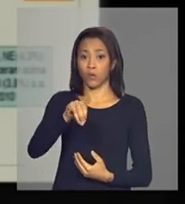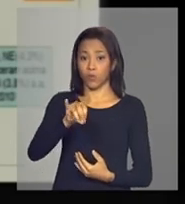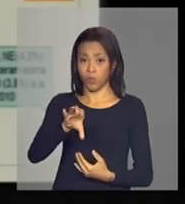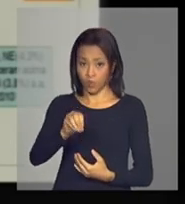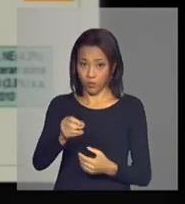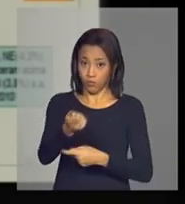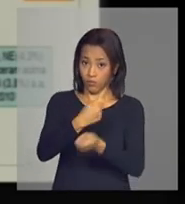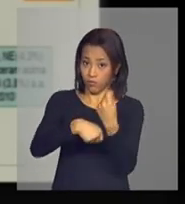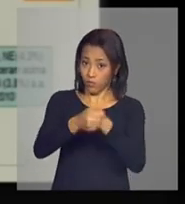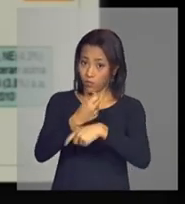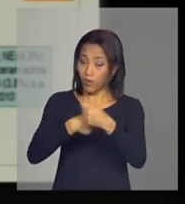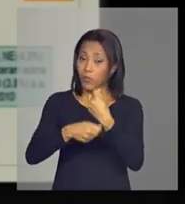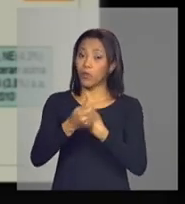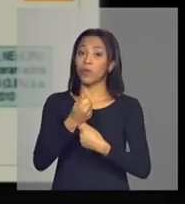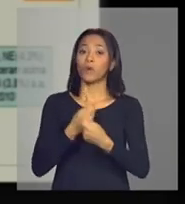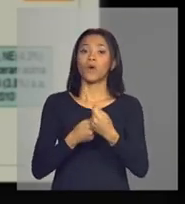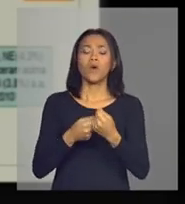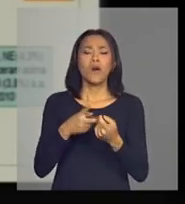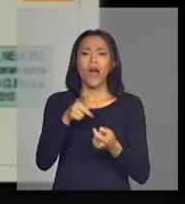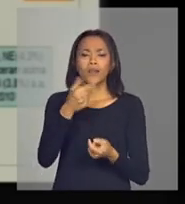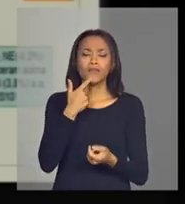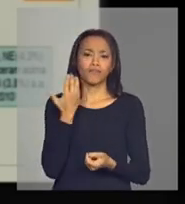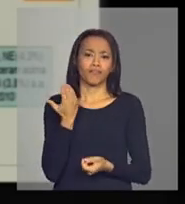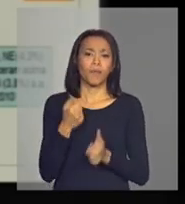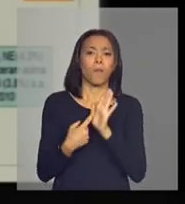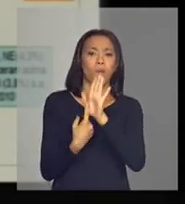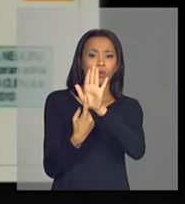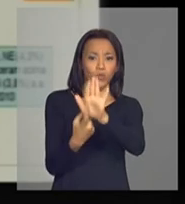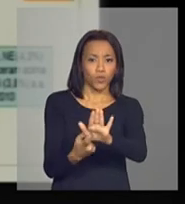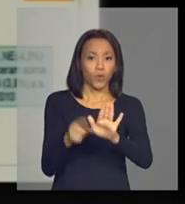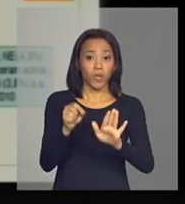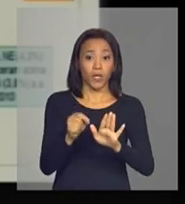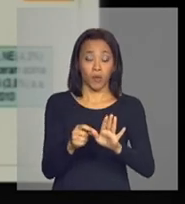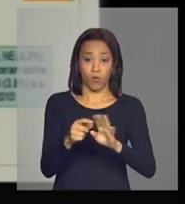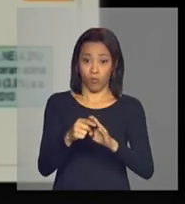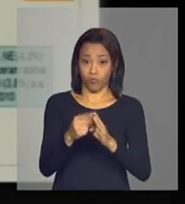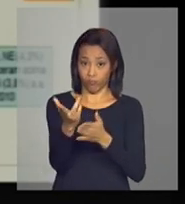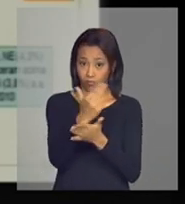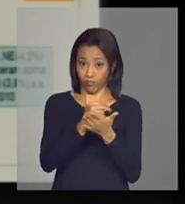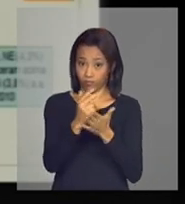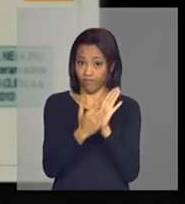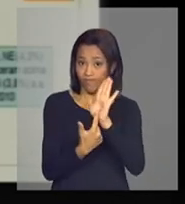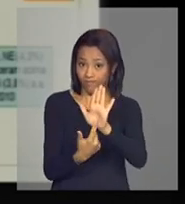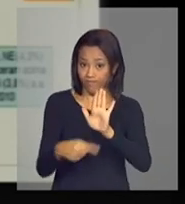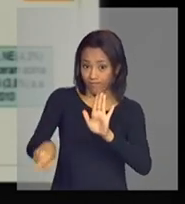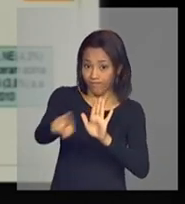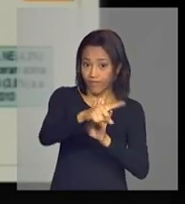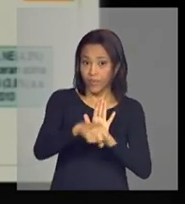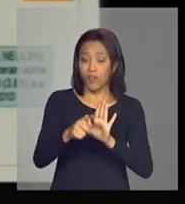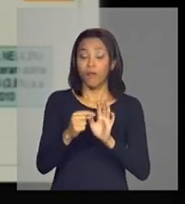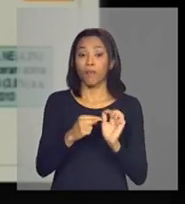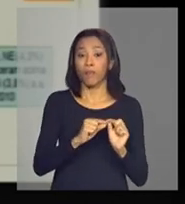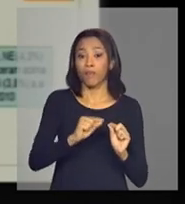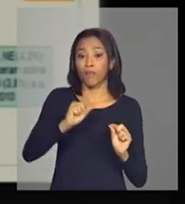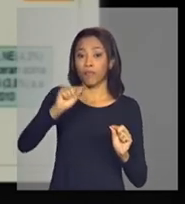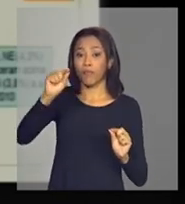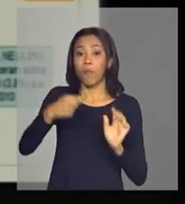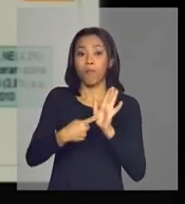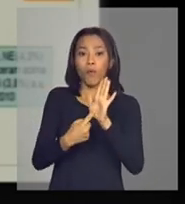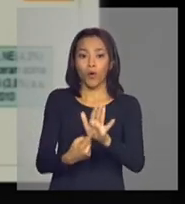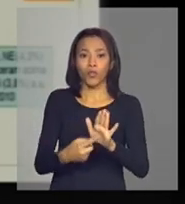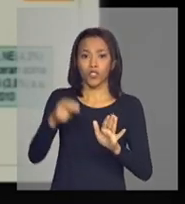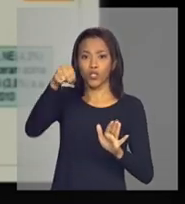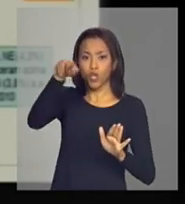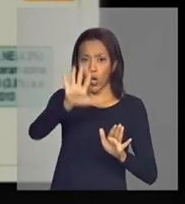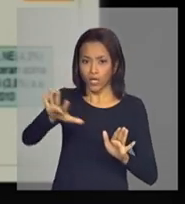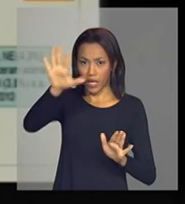período recente aquilo que ele mostrou com a tabela aqui, mostrando que a região Norte, Nordeste,